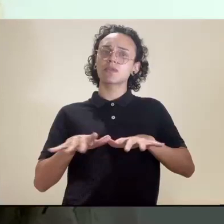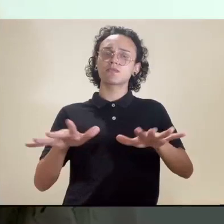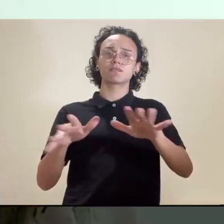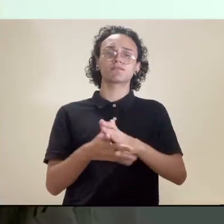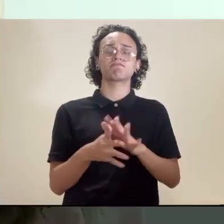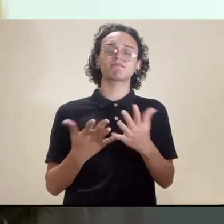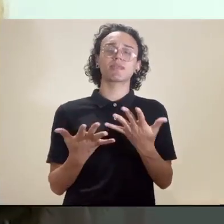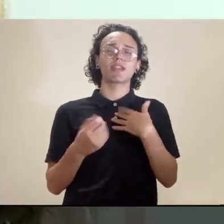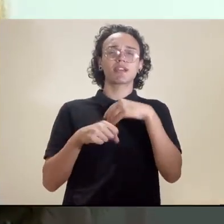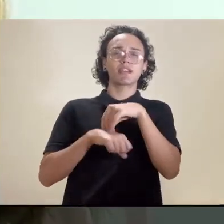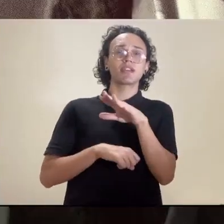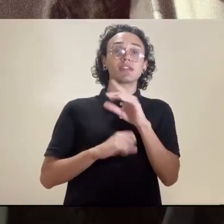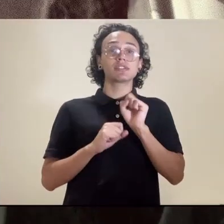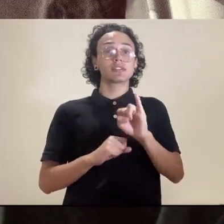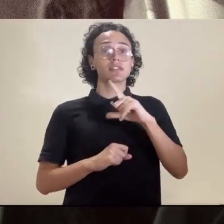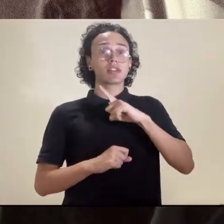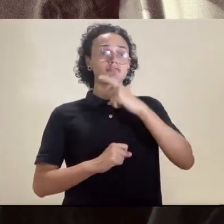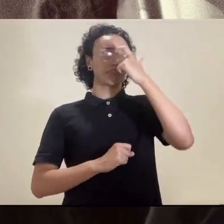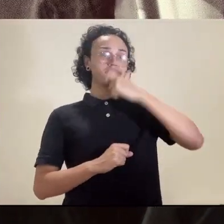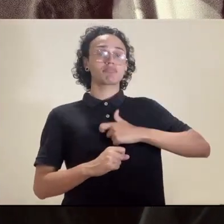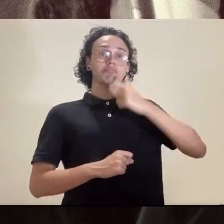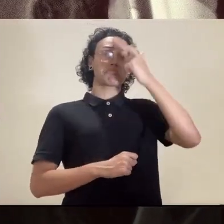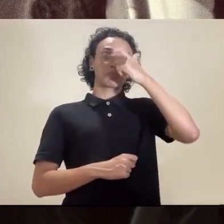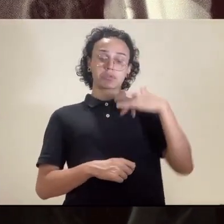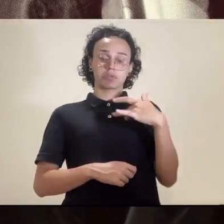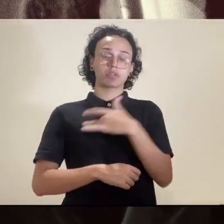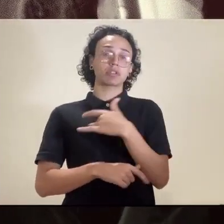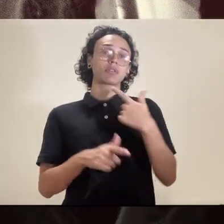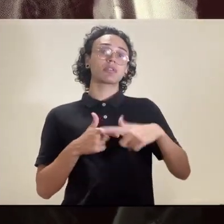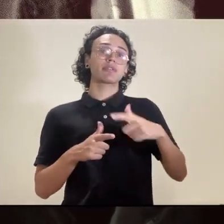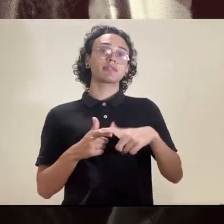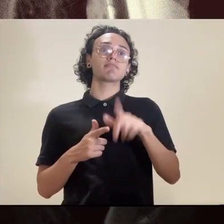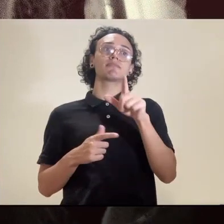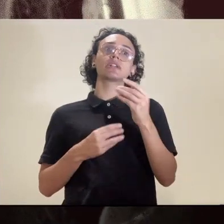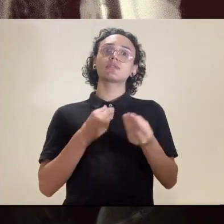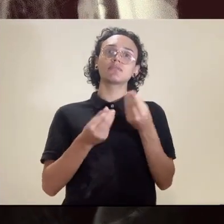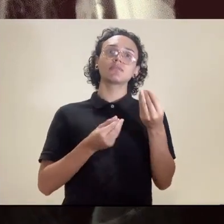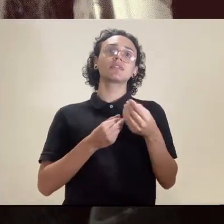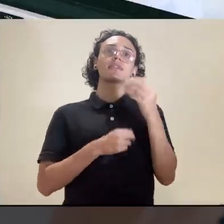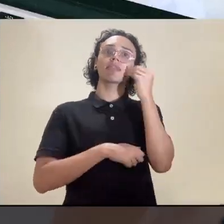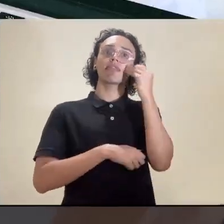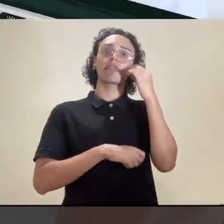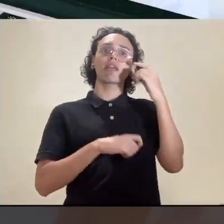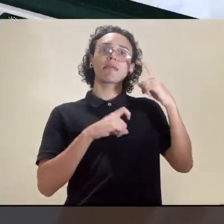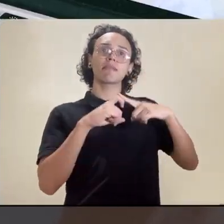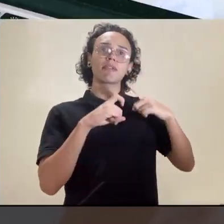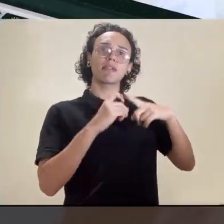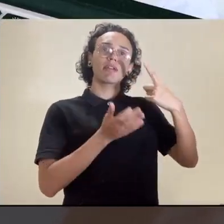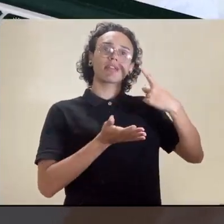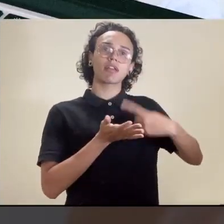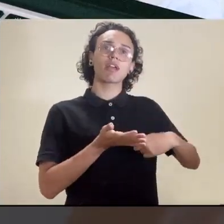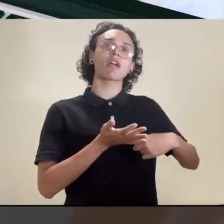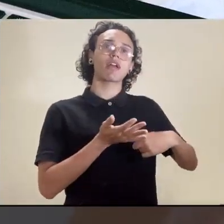falou, olha, se alguém está com um problema de saúde mental, por exemplo, procure alguma